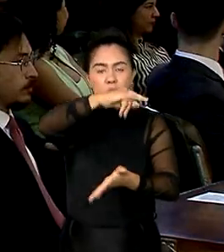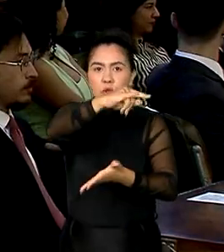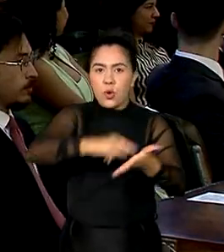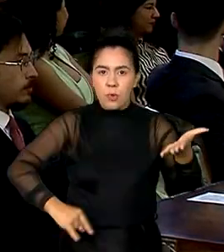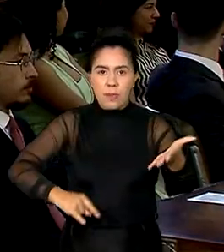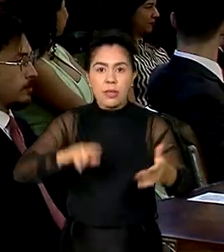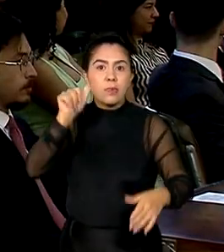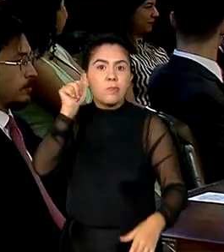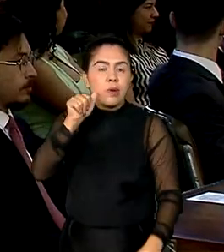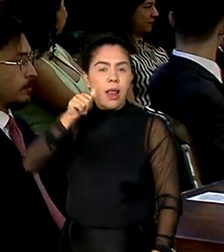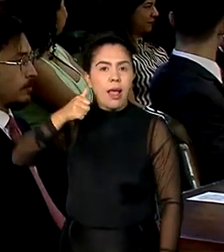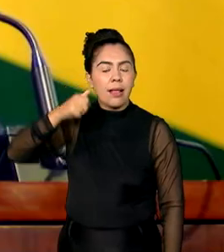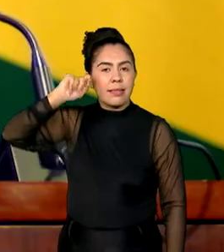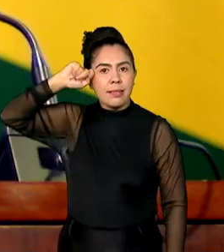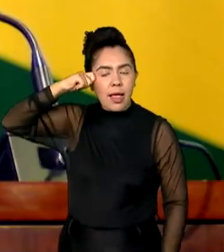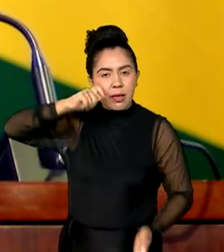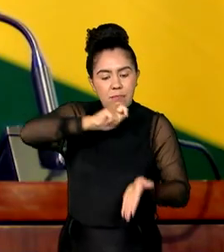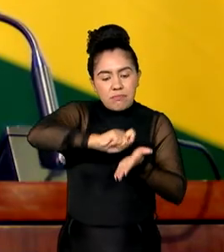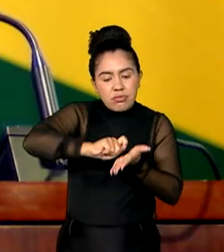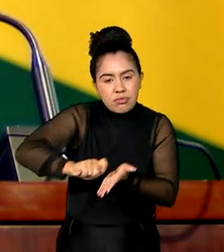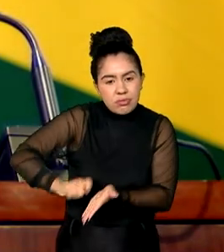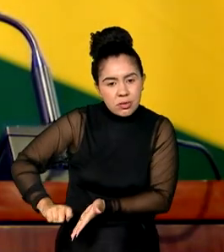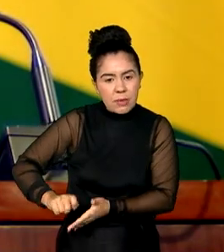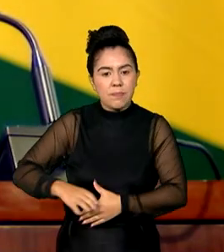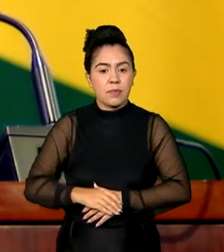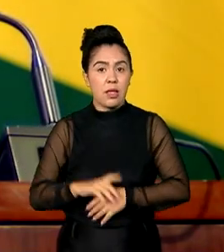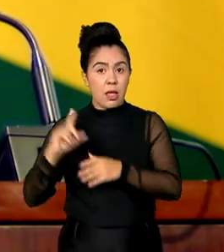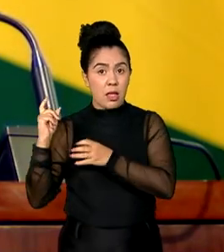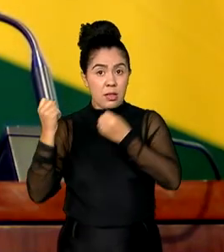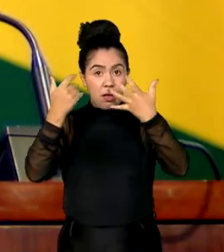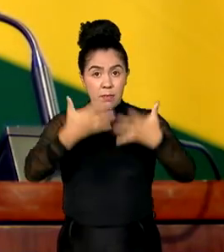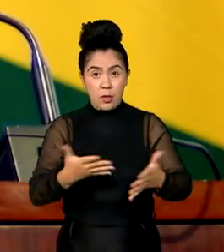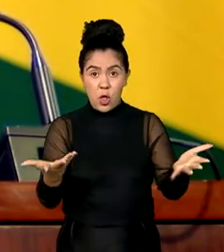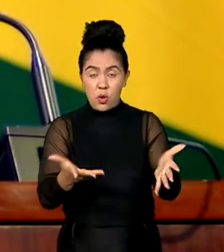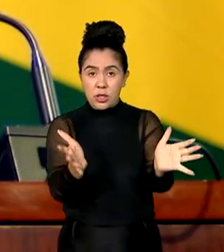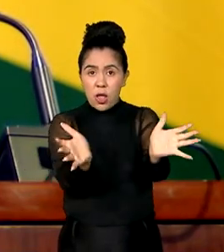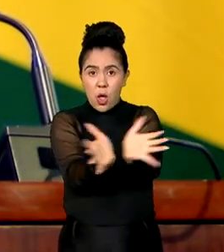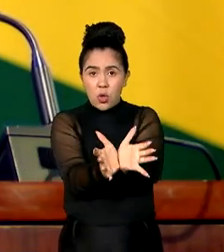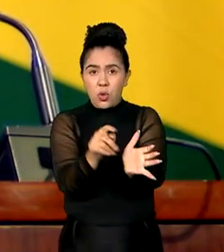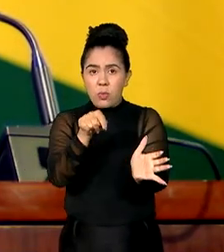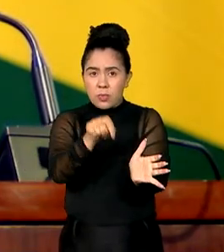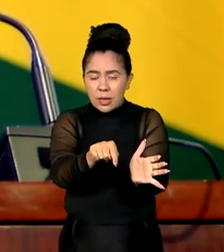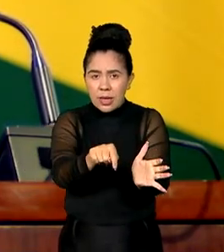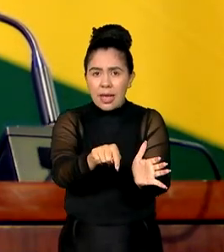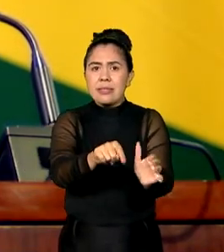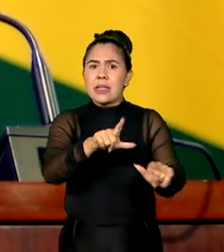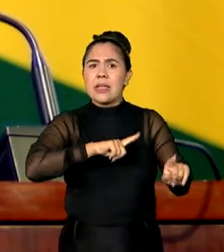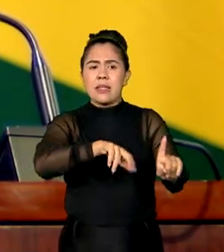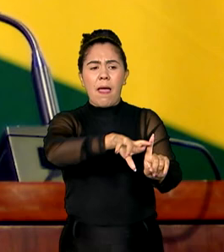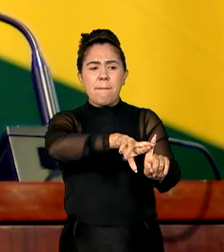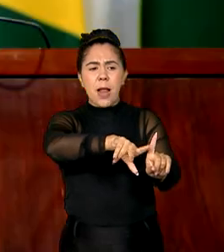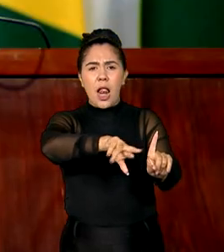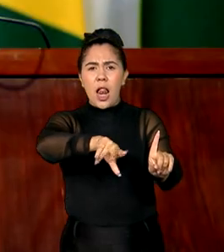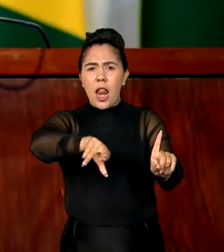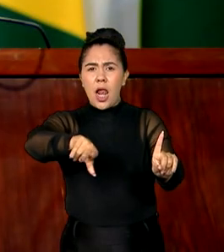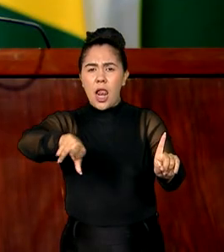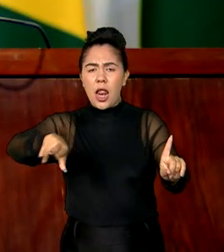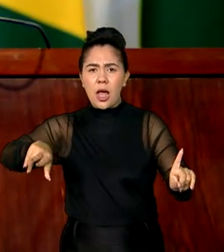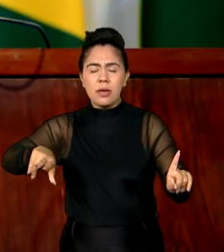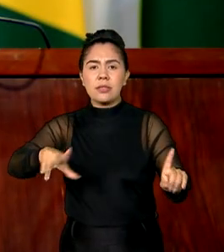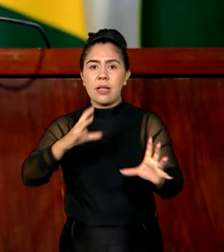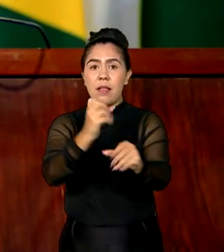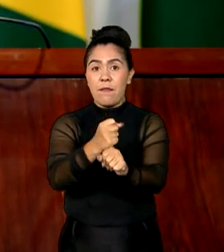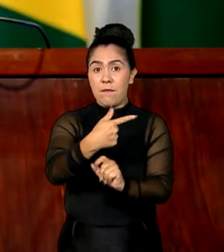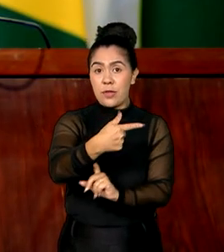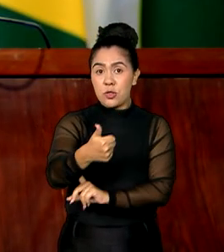por uma mulher negra no Brasil. Temos aqui hoje uma das turmas mais diversas que já ingressou no Ministério, com 21